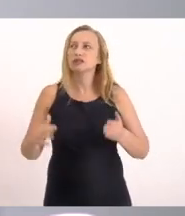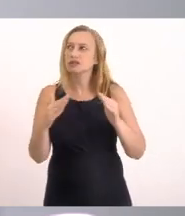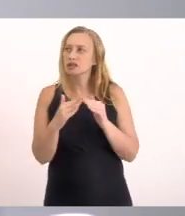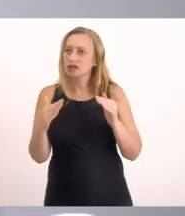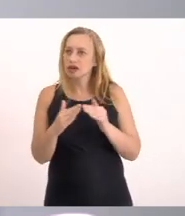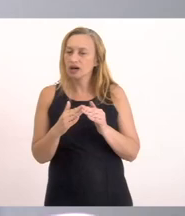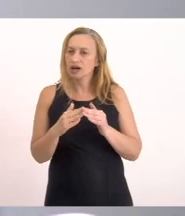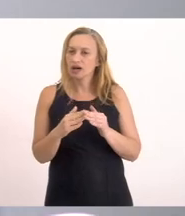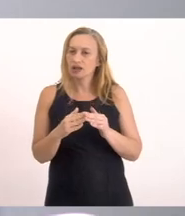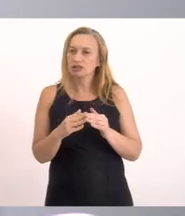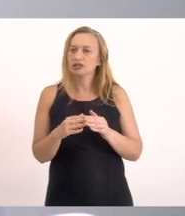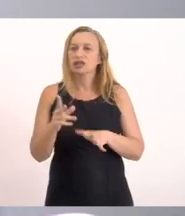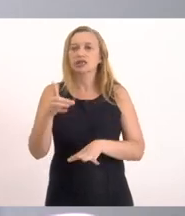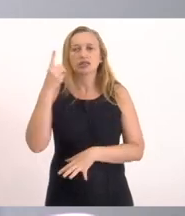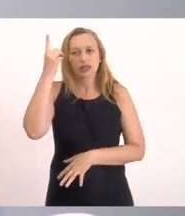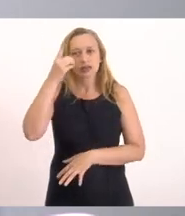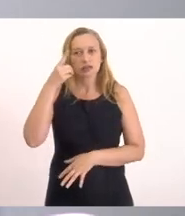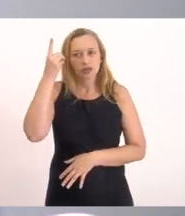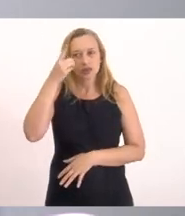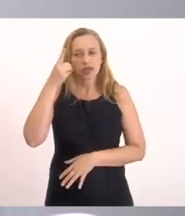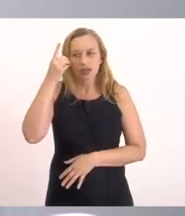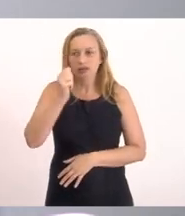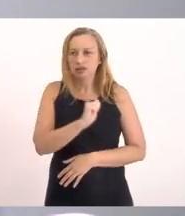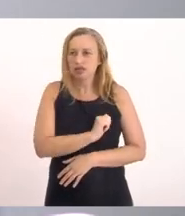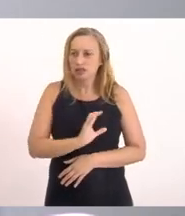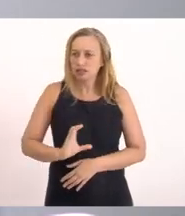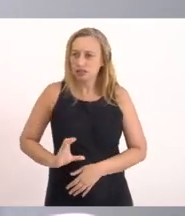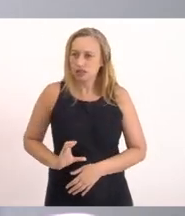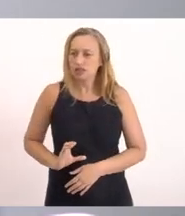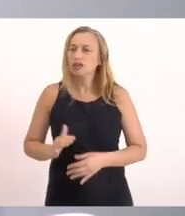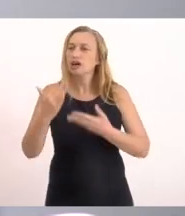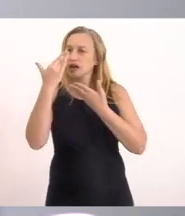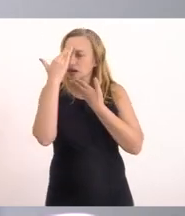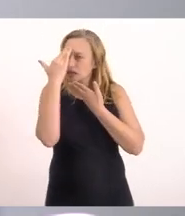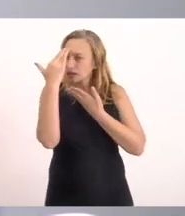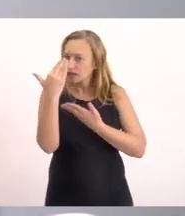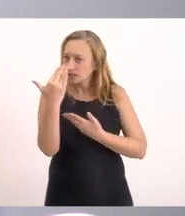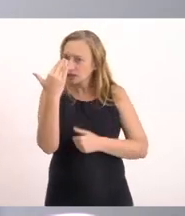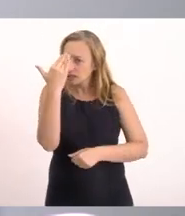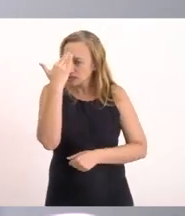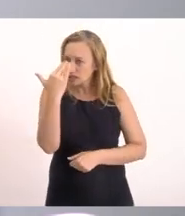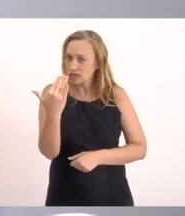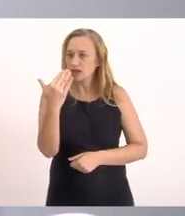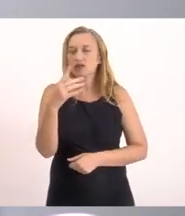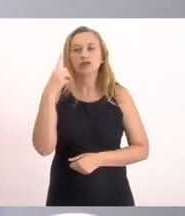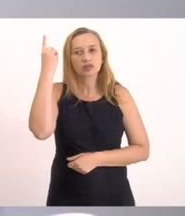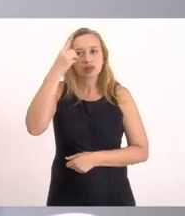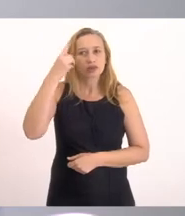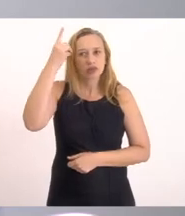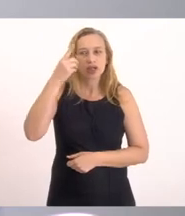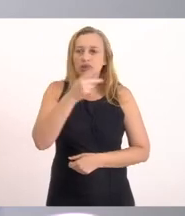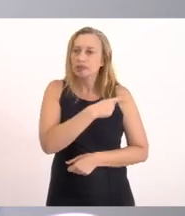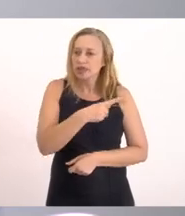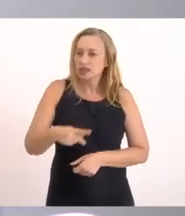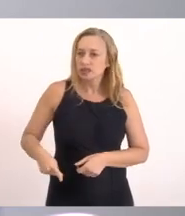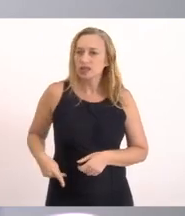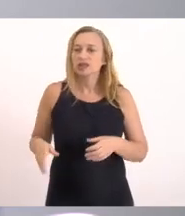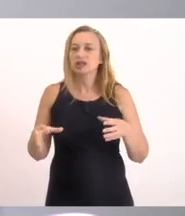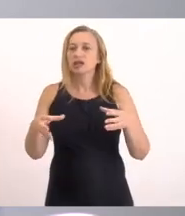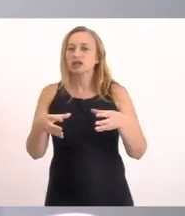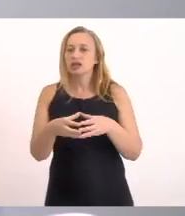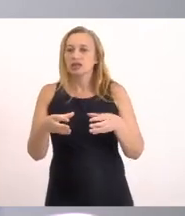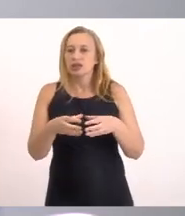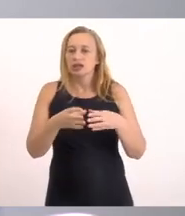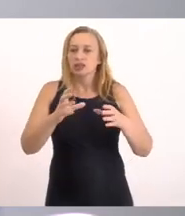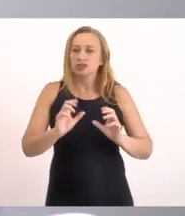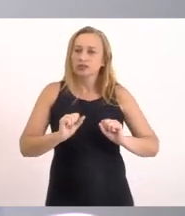Ilustríssimo deputado André Siciliano Agradecer ao ilustríssimo deputado Presidente desta comissão De